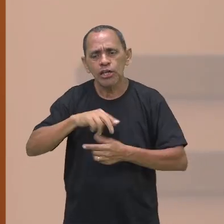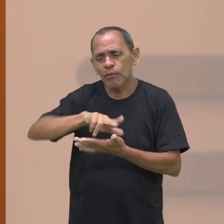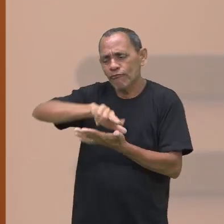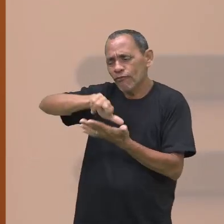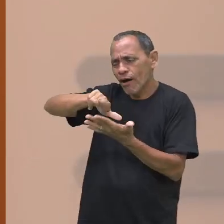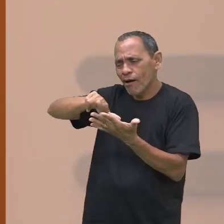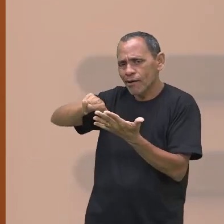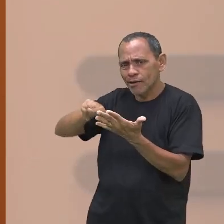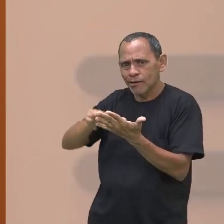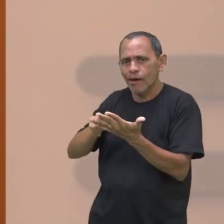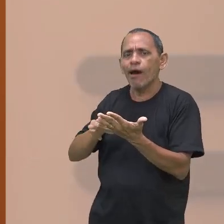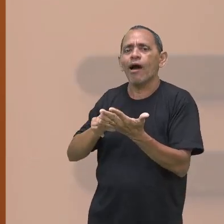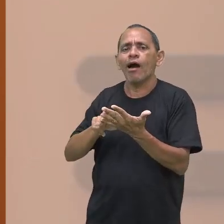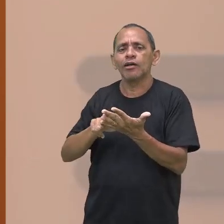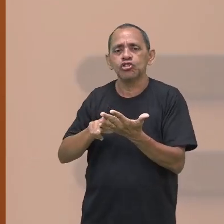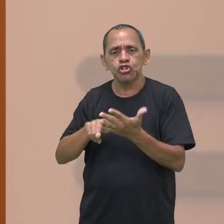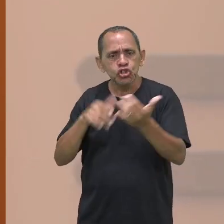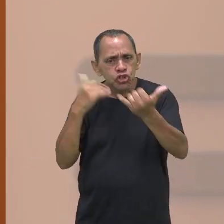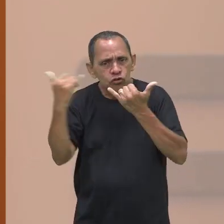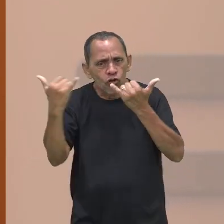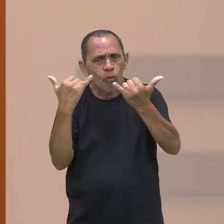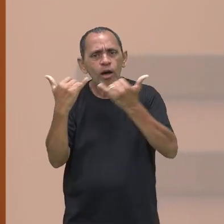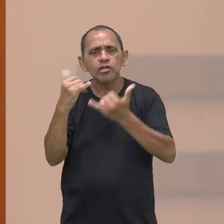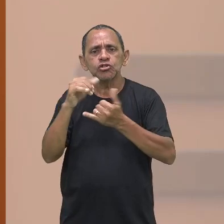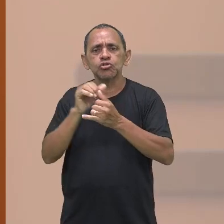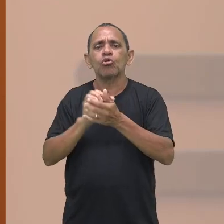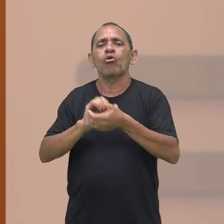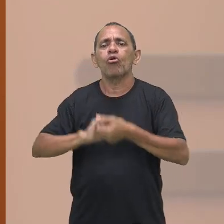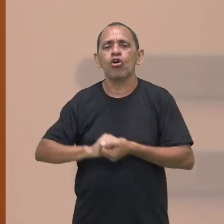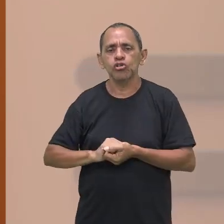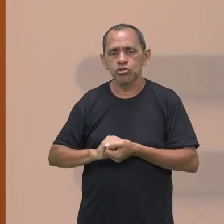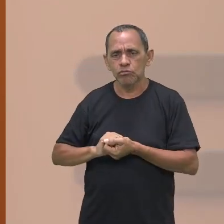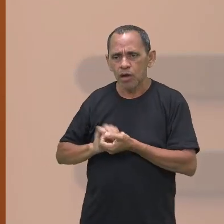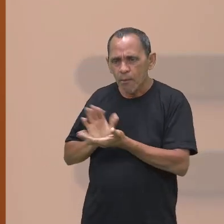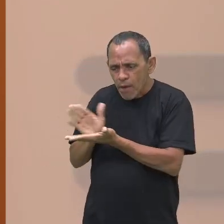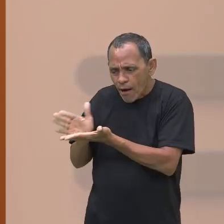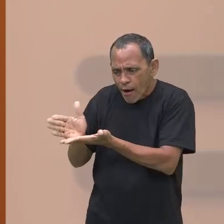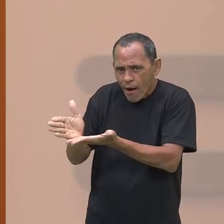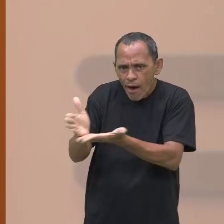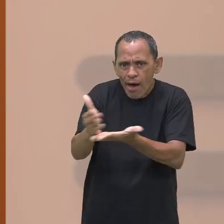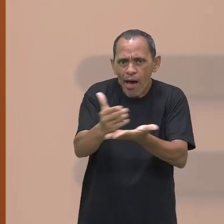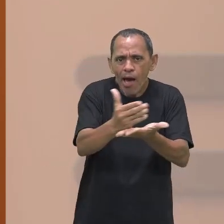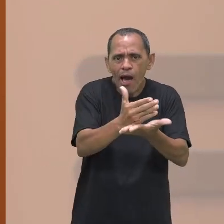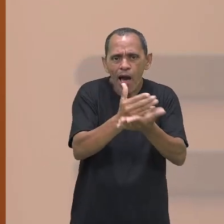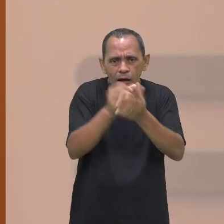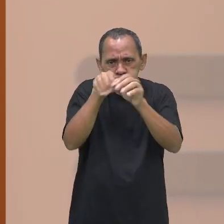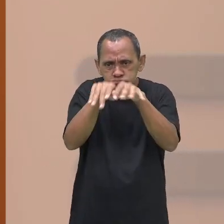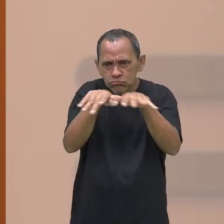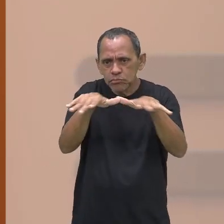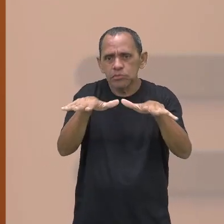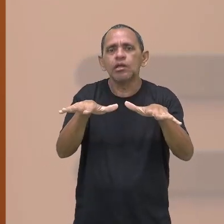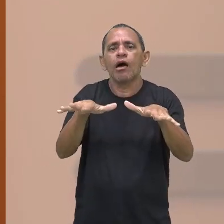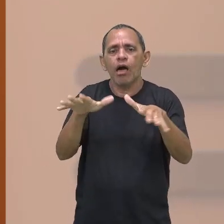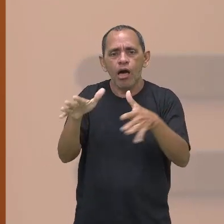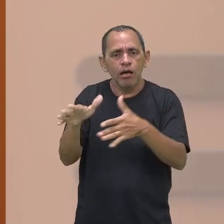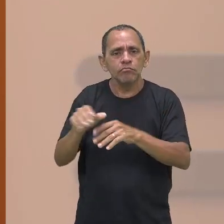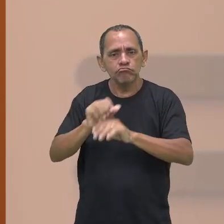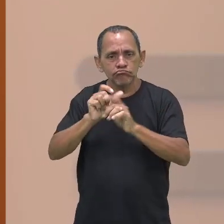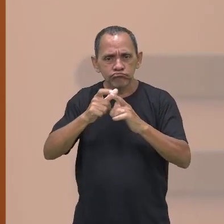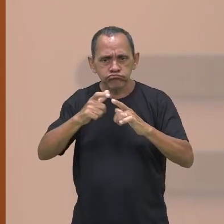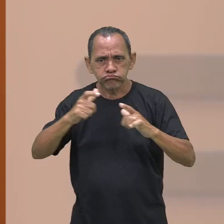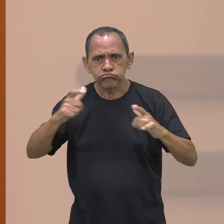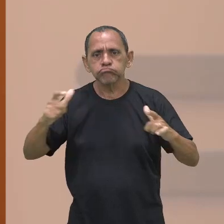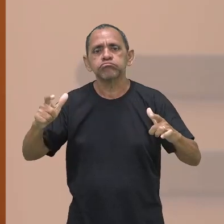uma gama, uma extensão muito ampla. E trazer uma definição exata realmente